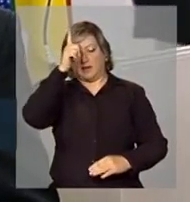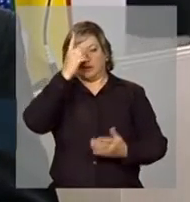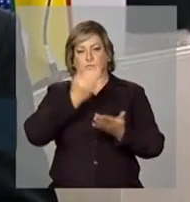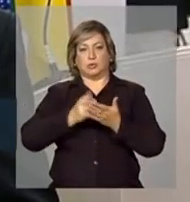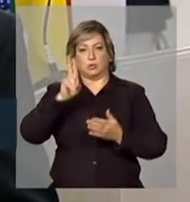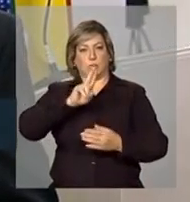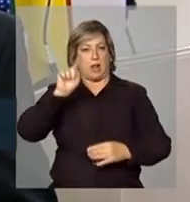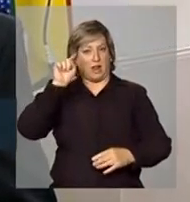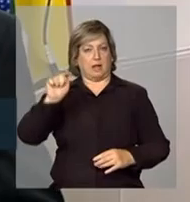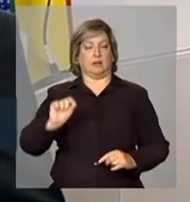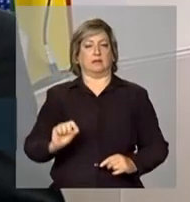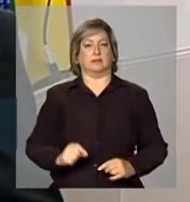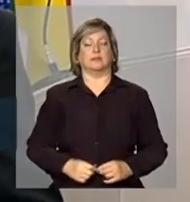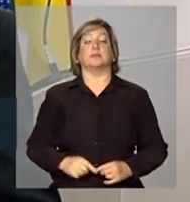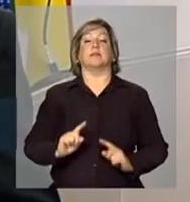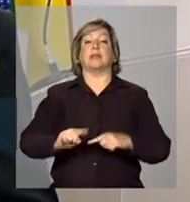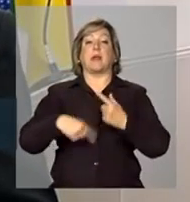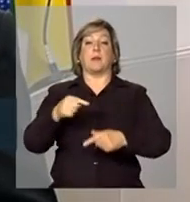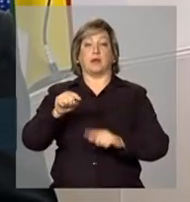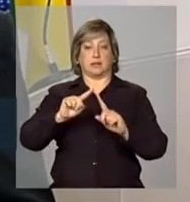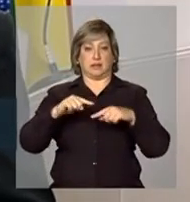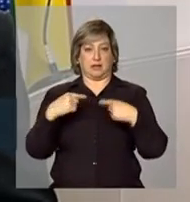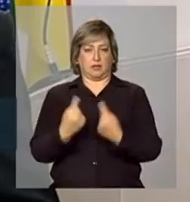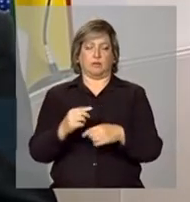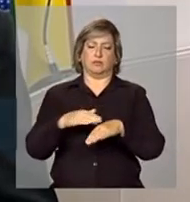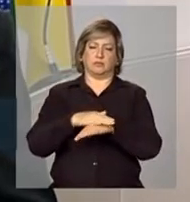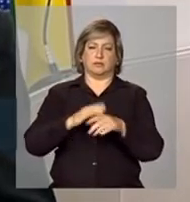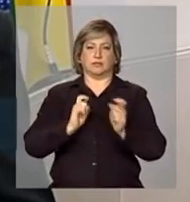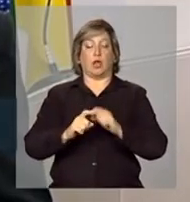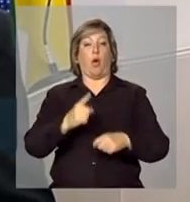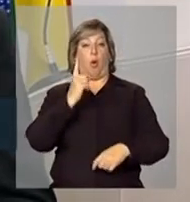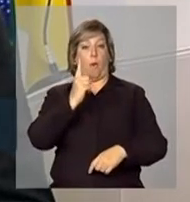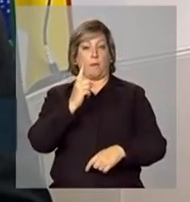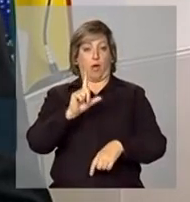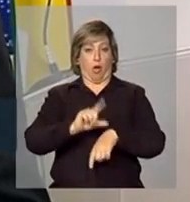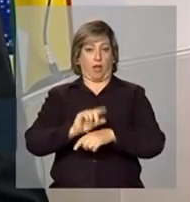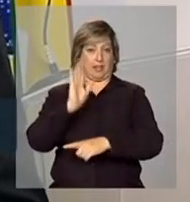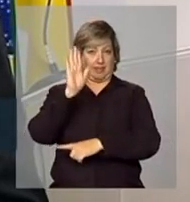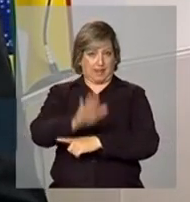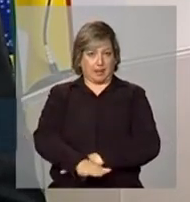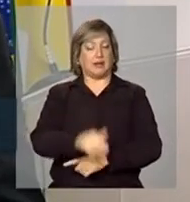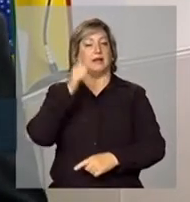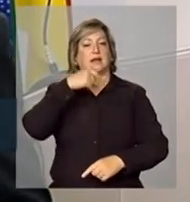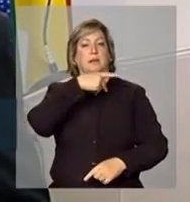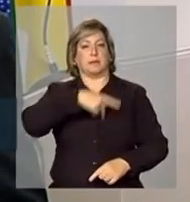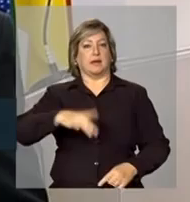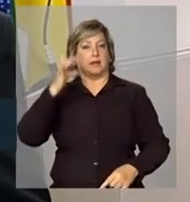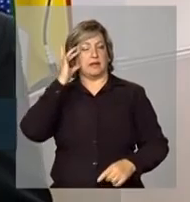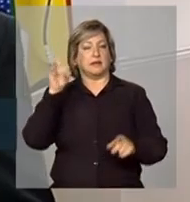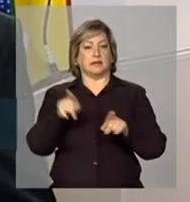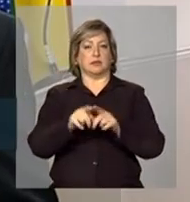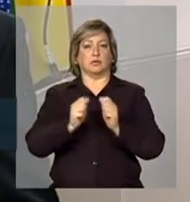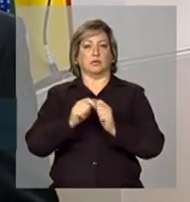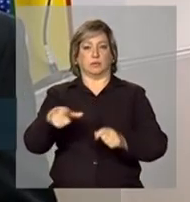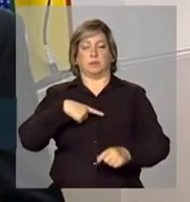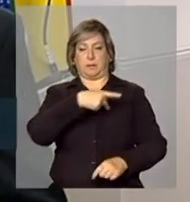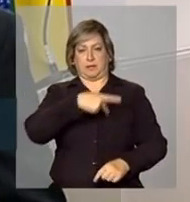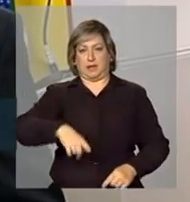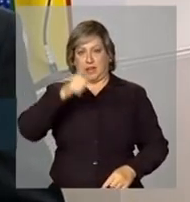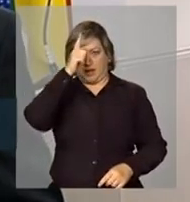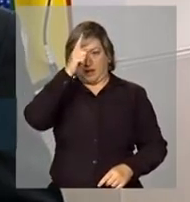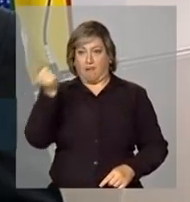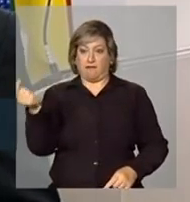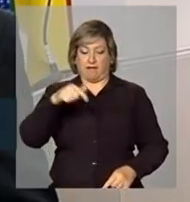universidades alemãs. Após esse encontro bilateral, a 1h da tarde, a presidenta Dilma Rousseff e o presidente Joachim Gauke